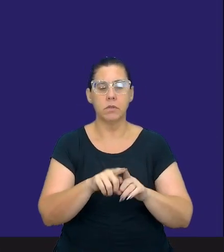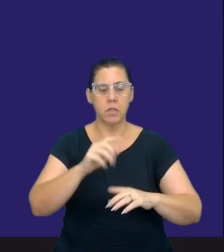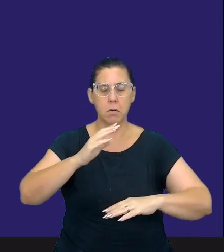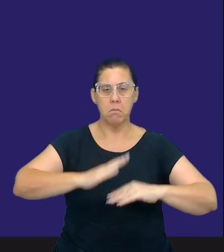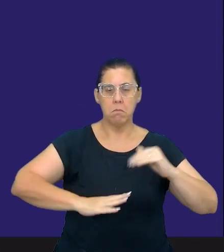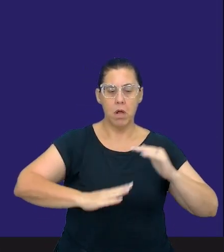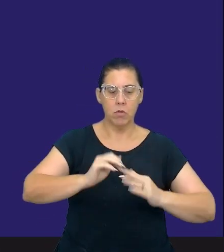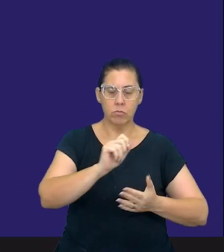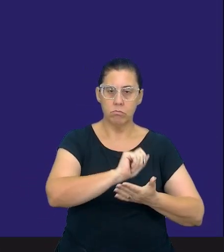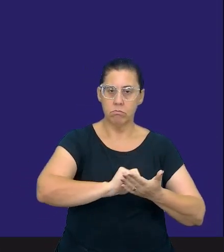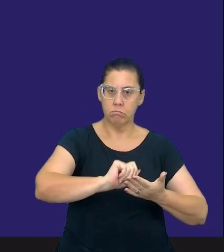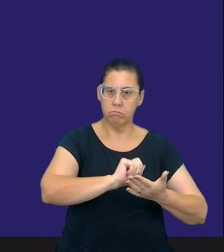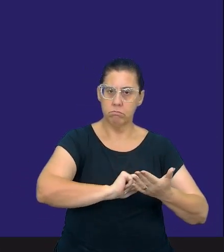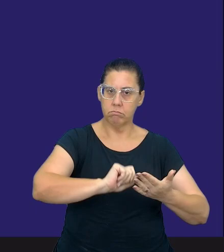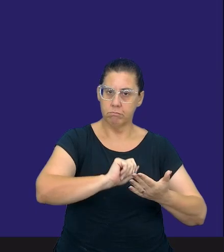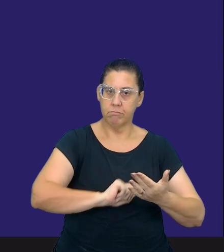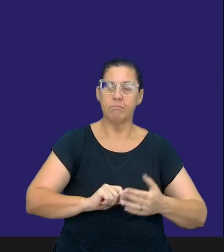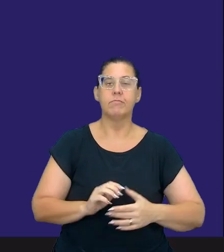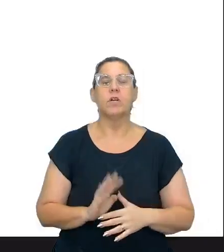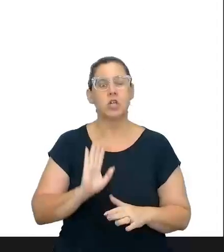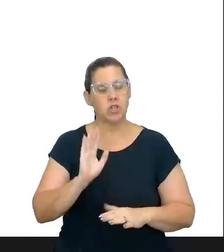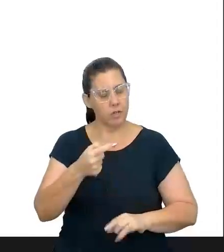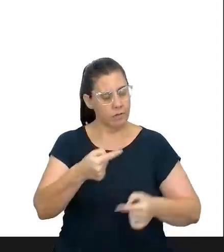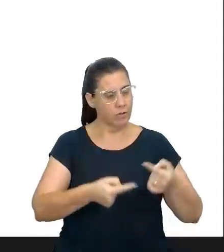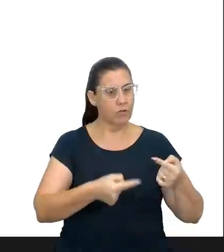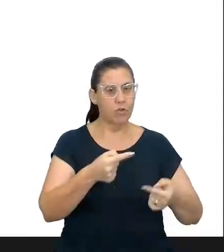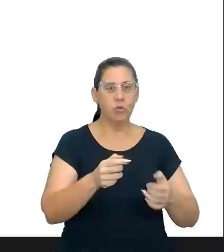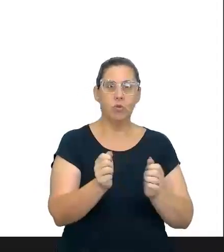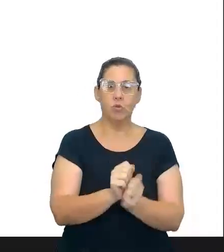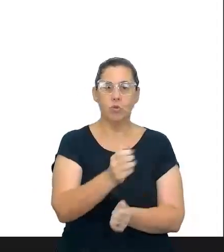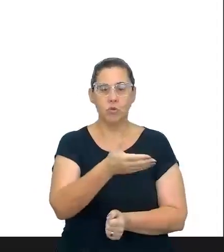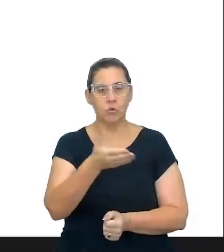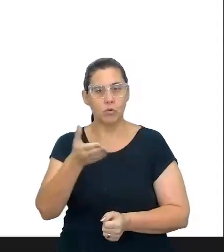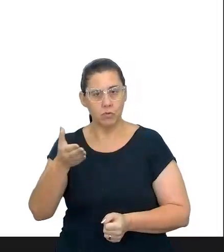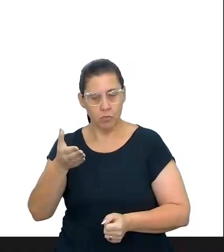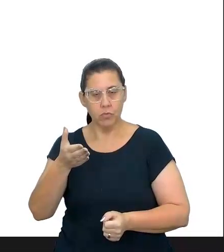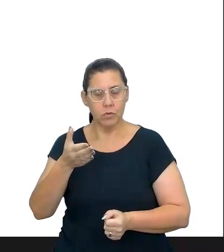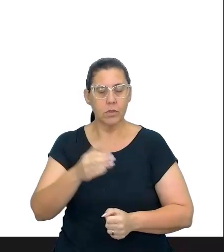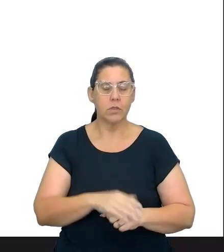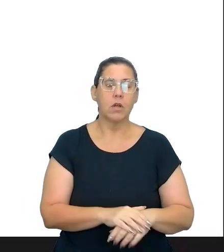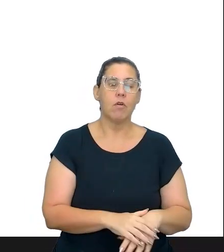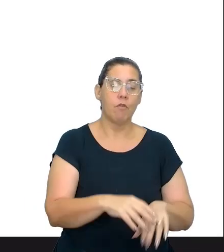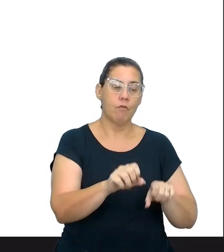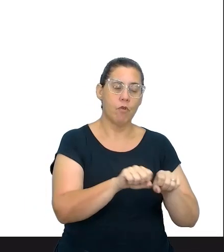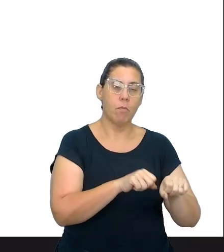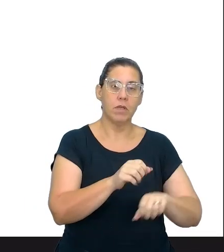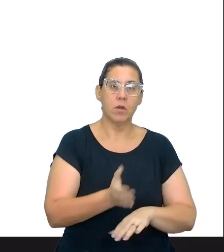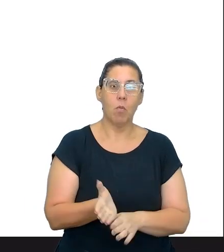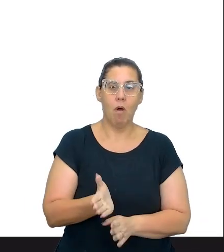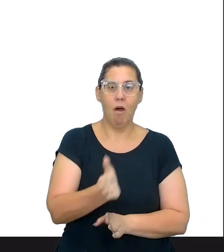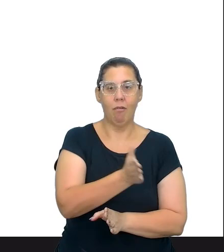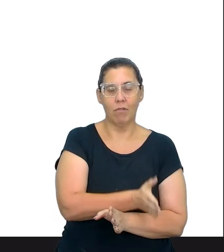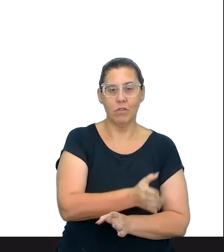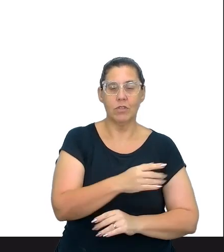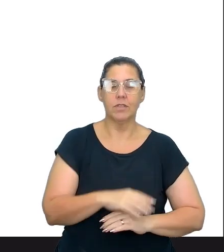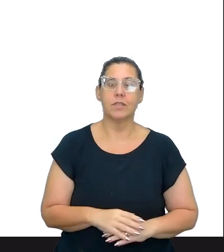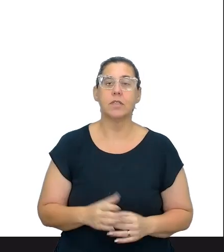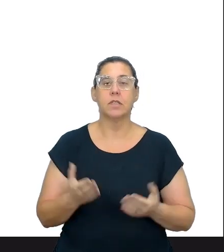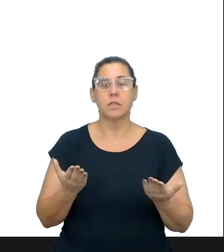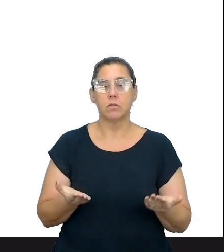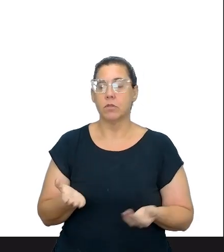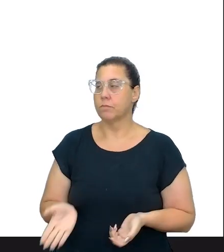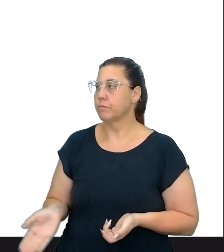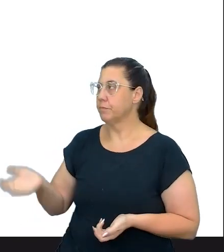práticas de escrita, que foi lá, já discutido com vocês, na formação anterior. Então, aqui,